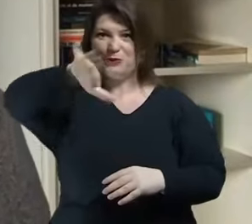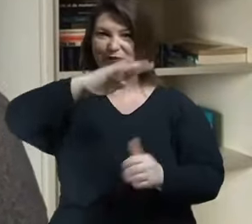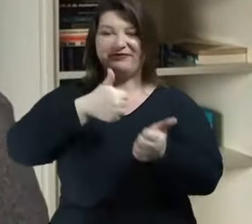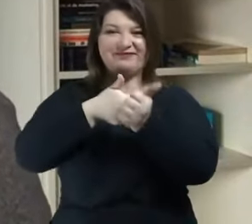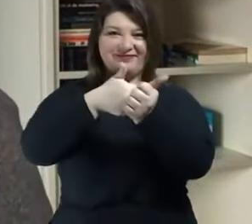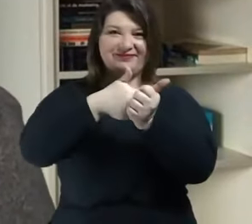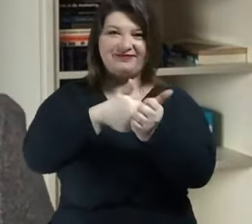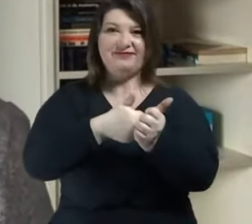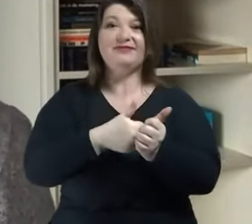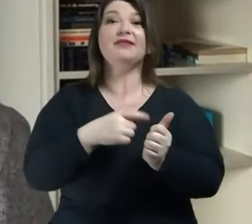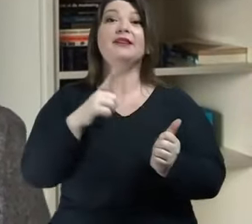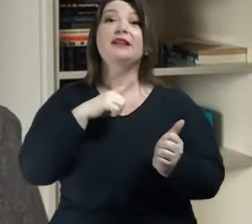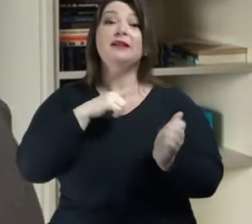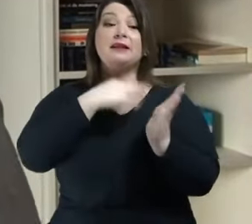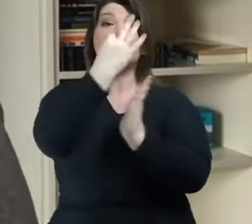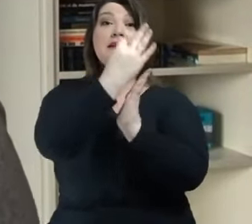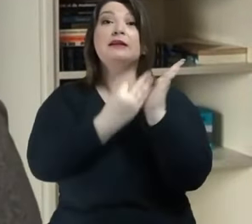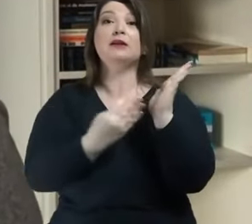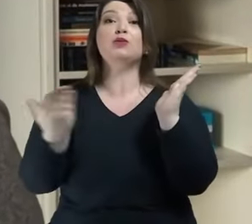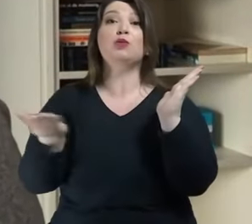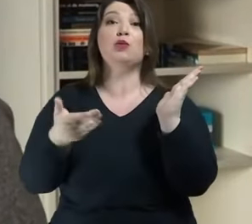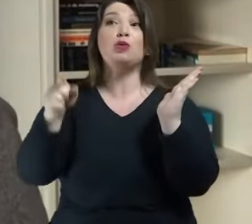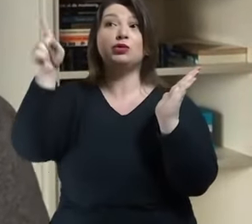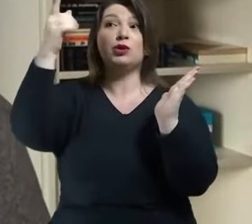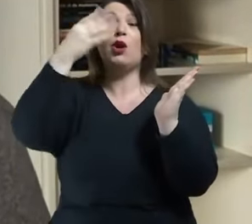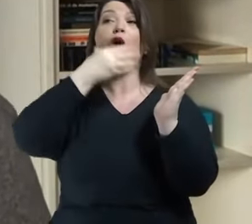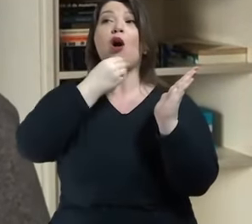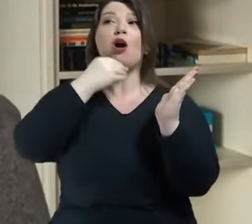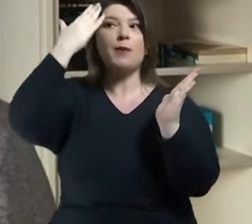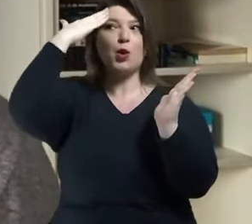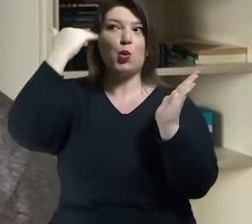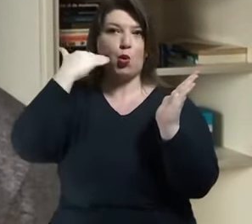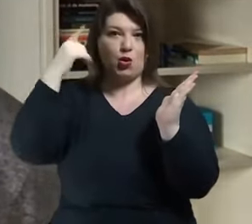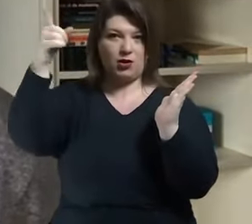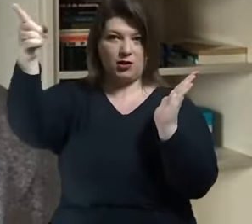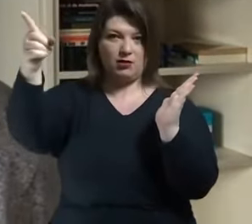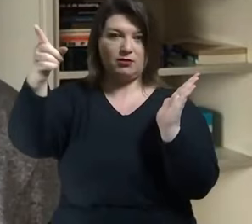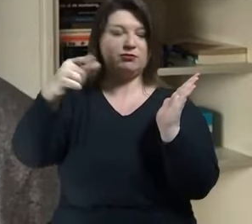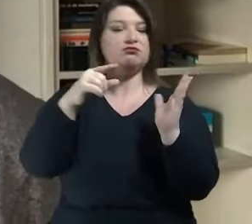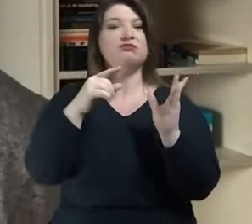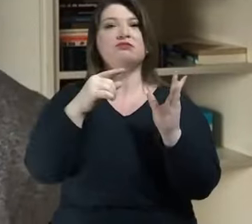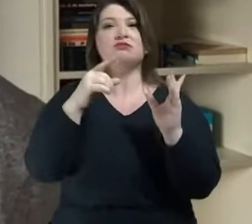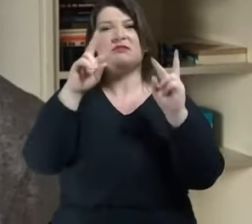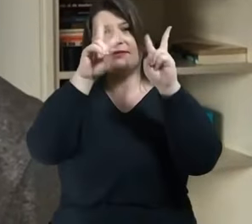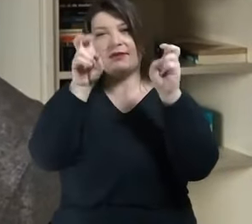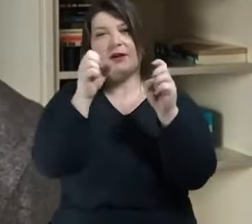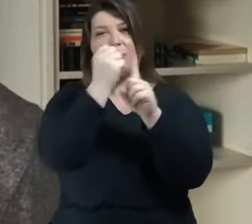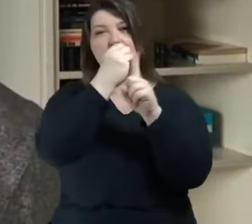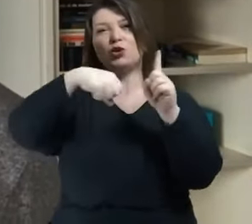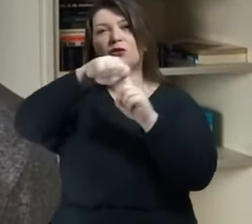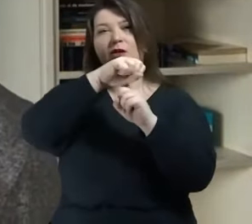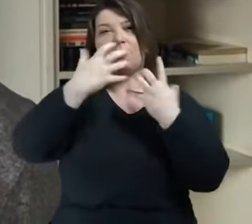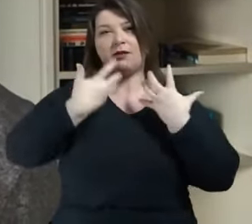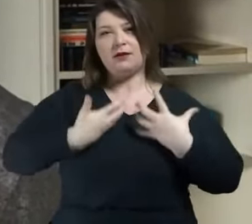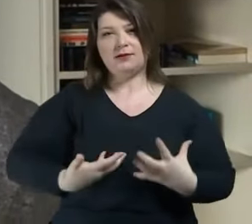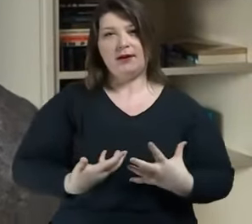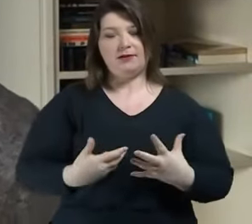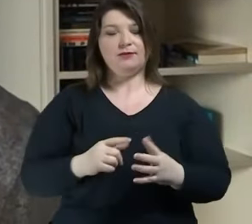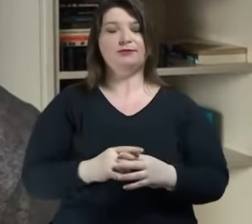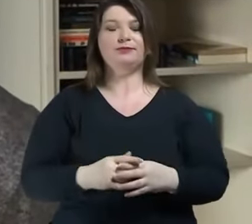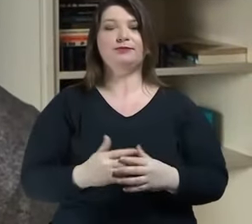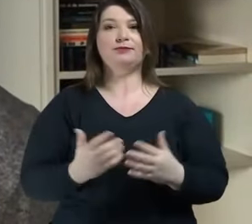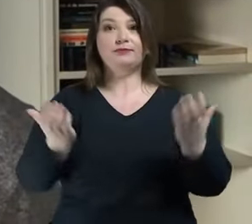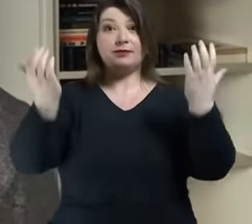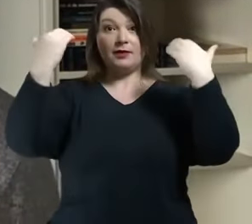-coreano Han, chamada A Sociedade do Cansaço. O ego pós-moderno emprega